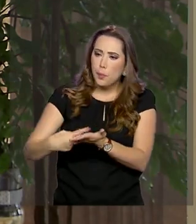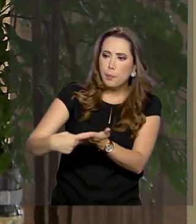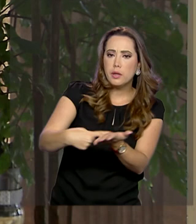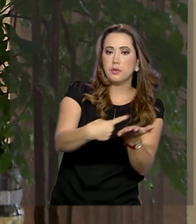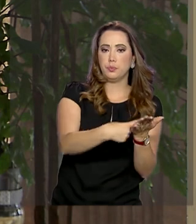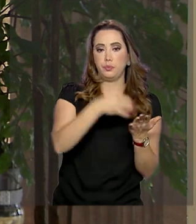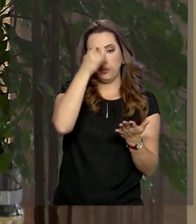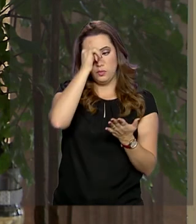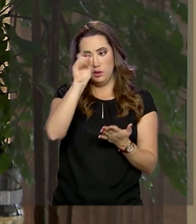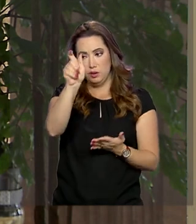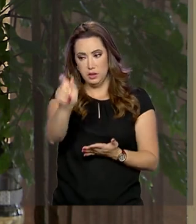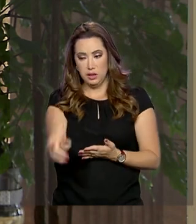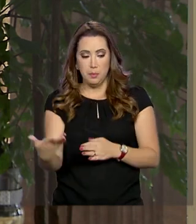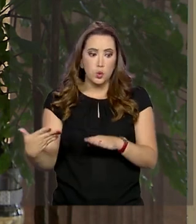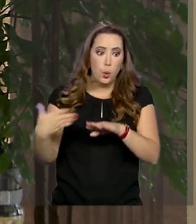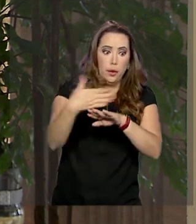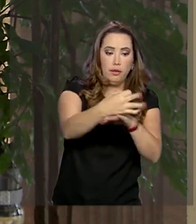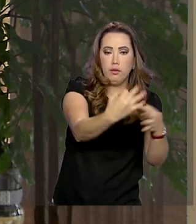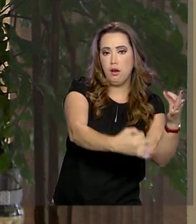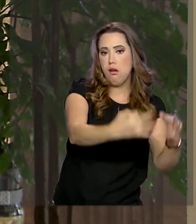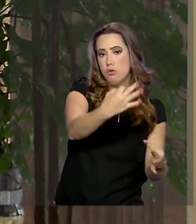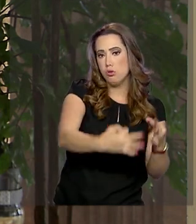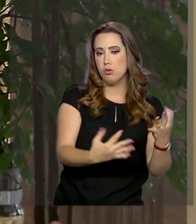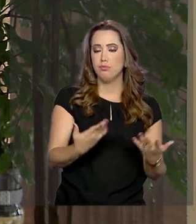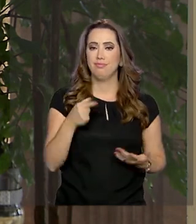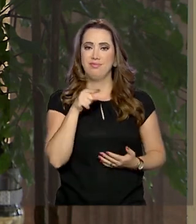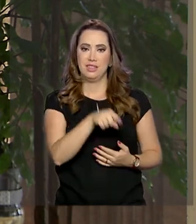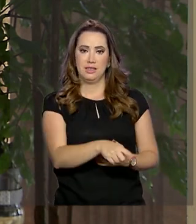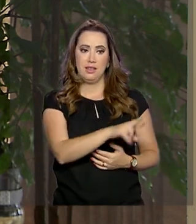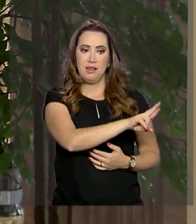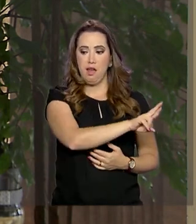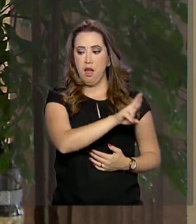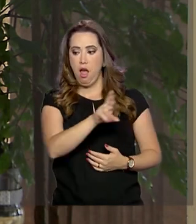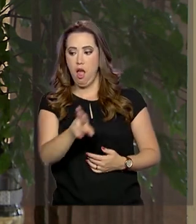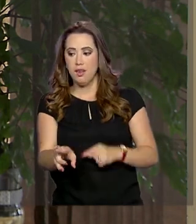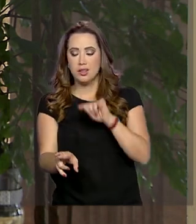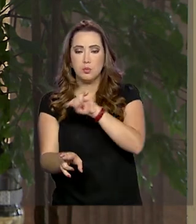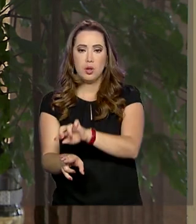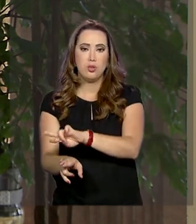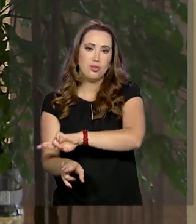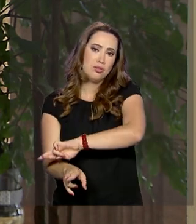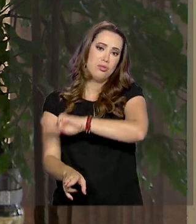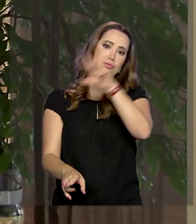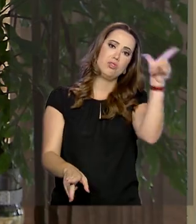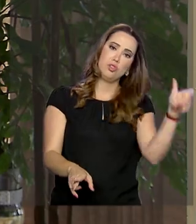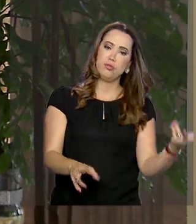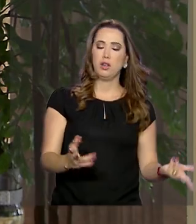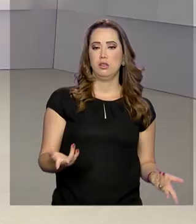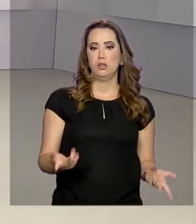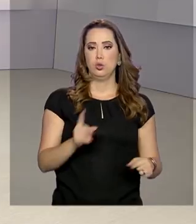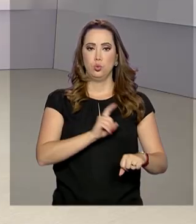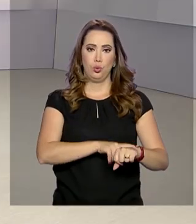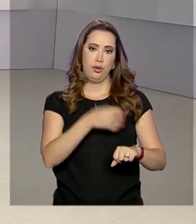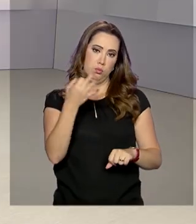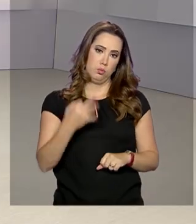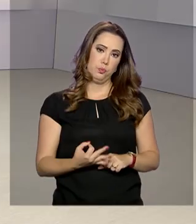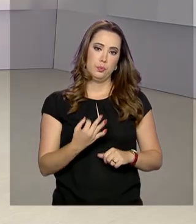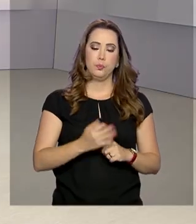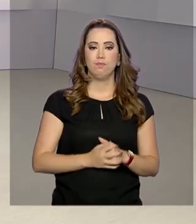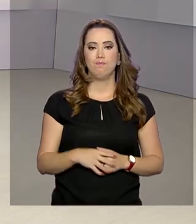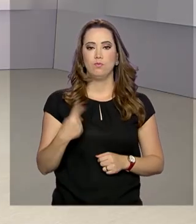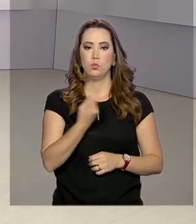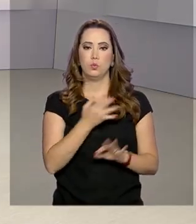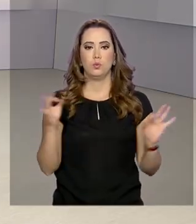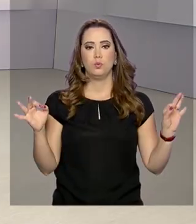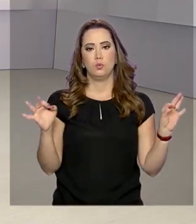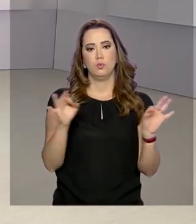que esse consumidor leve a demanda ao Poder Judiciário e que a resposta não venha no tempo em que ele espera. A